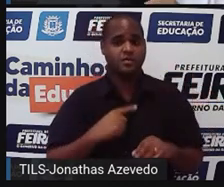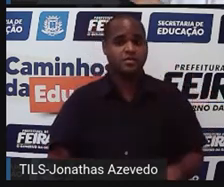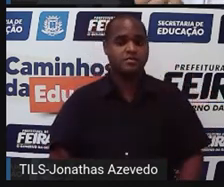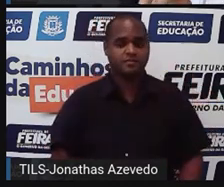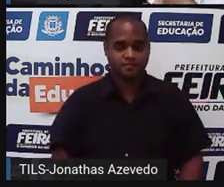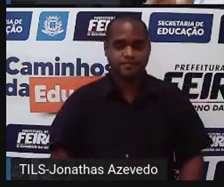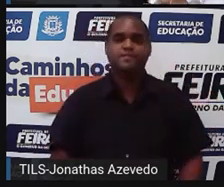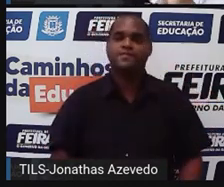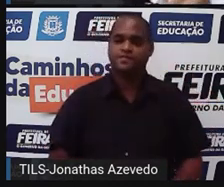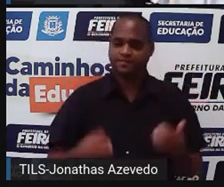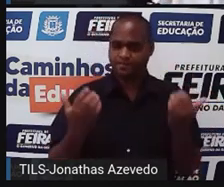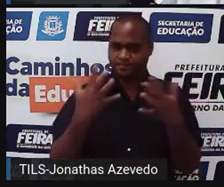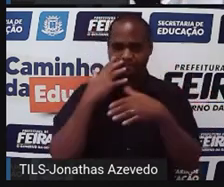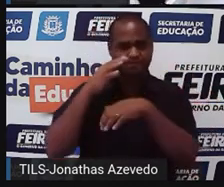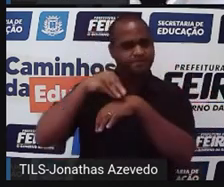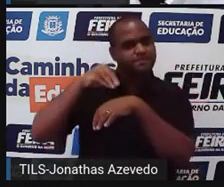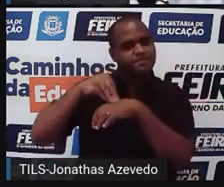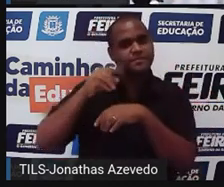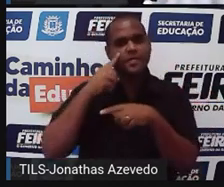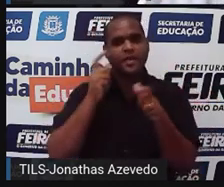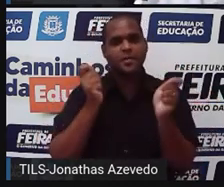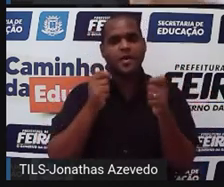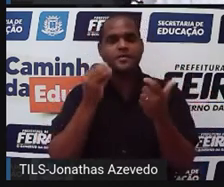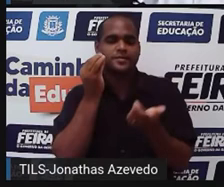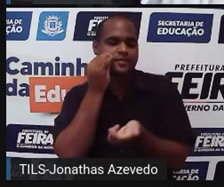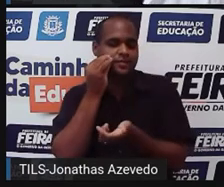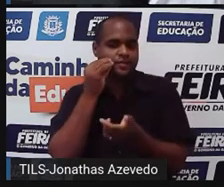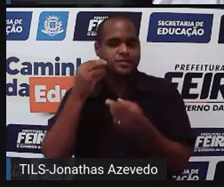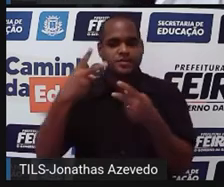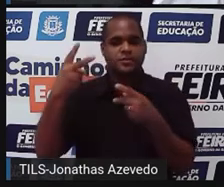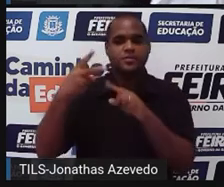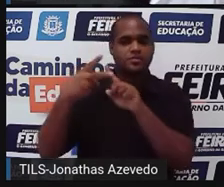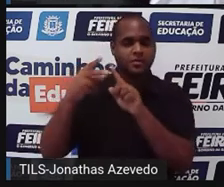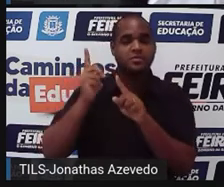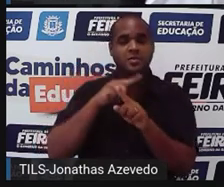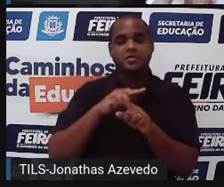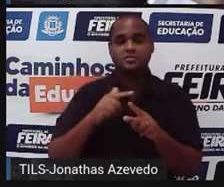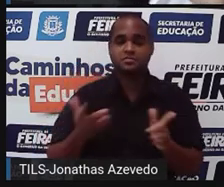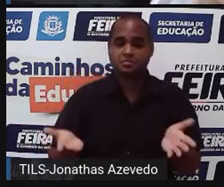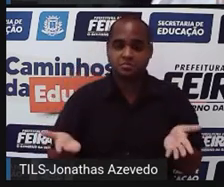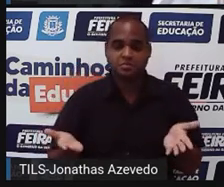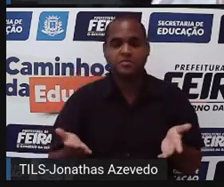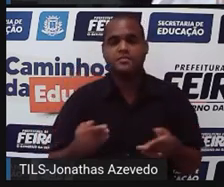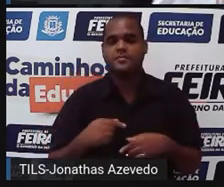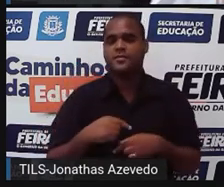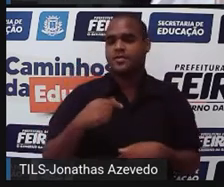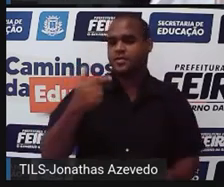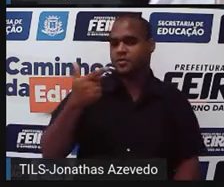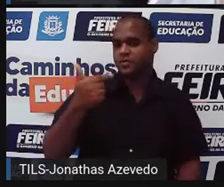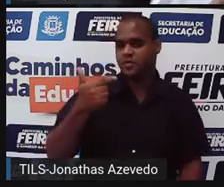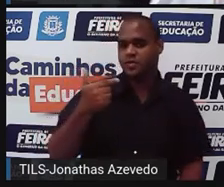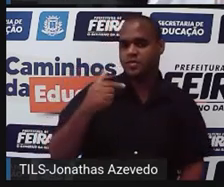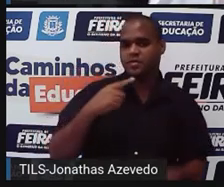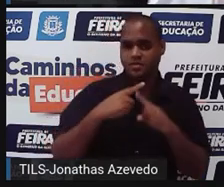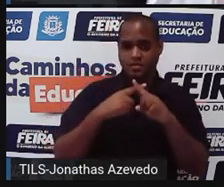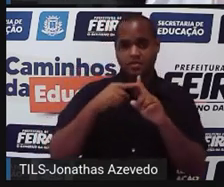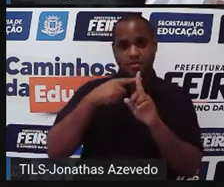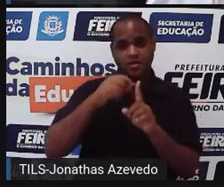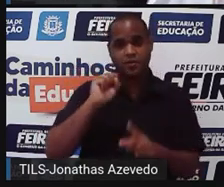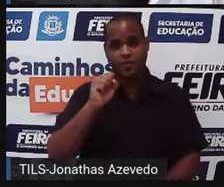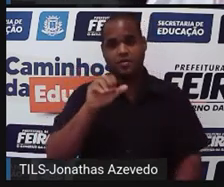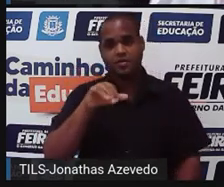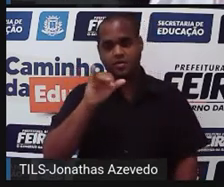Agora eu vou pegar isso e vou tentar usar na segunda equação. No 12x mais 8y